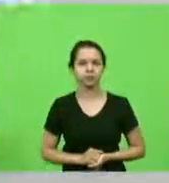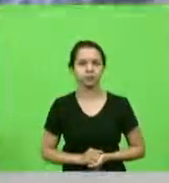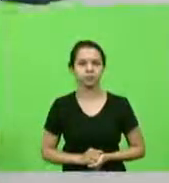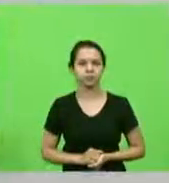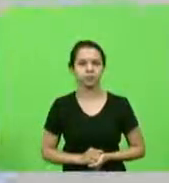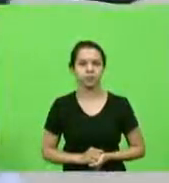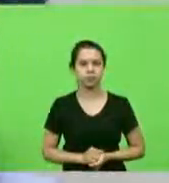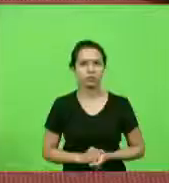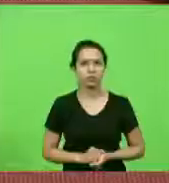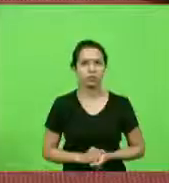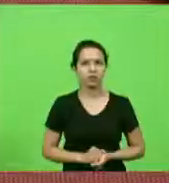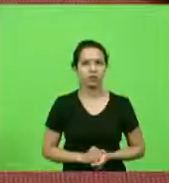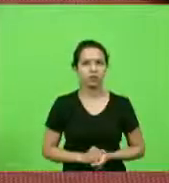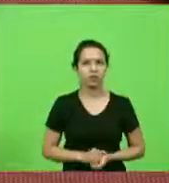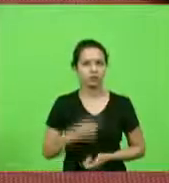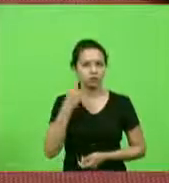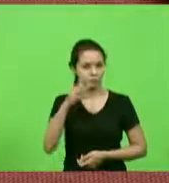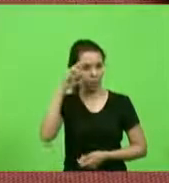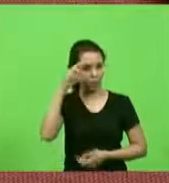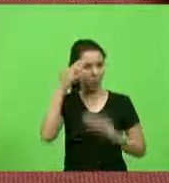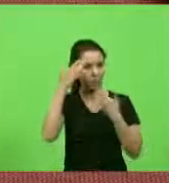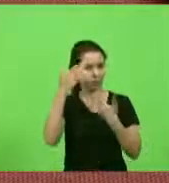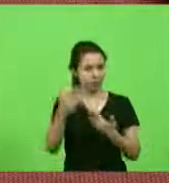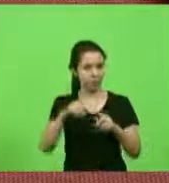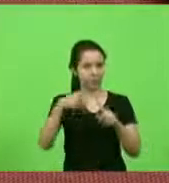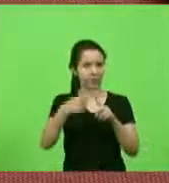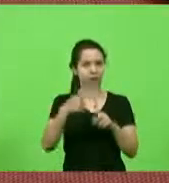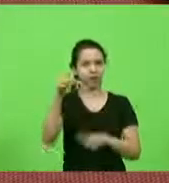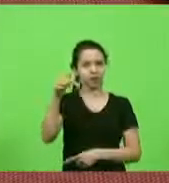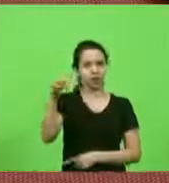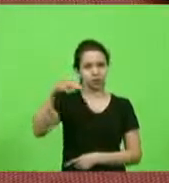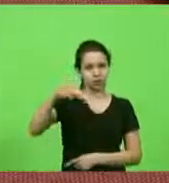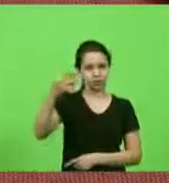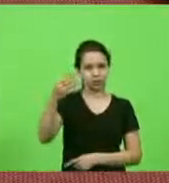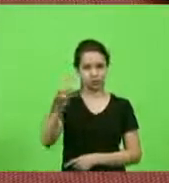Ricardo Alba por mais sete minutos e trinta segundos